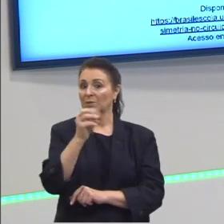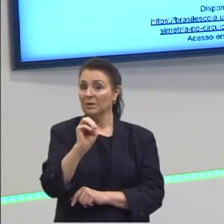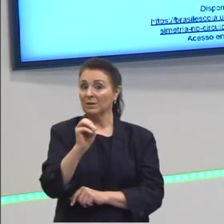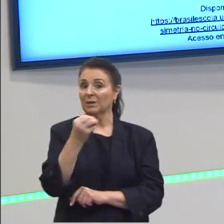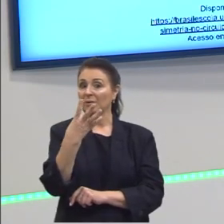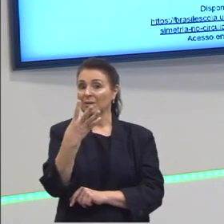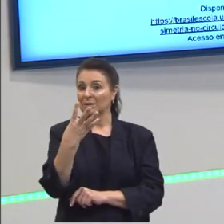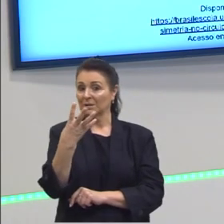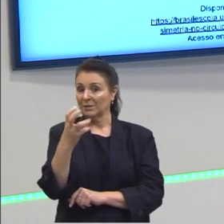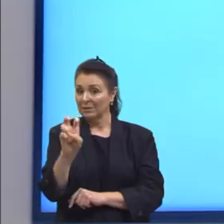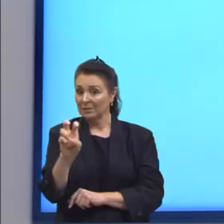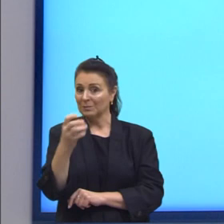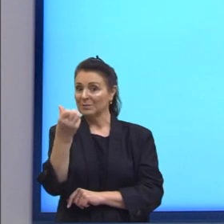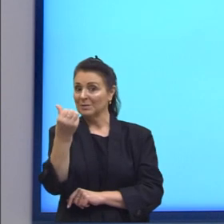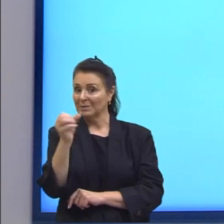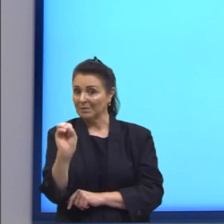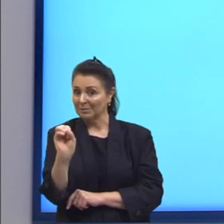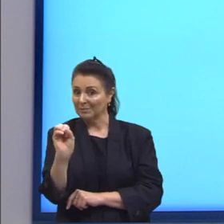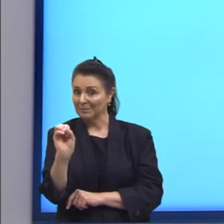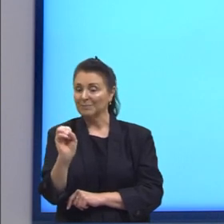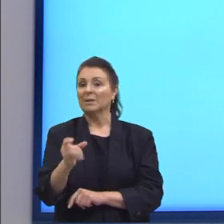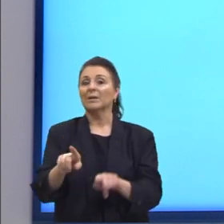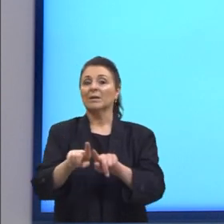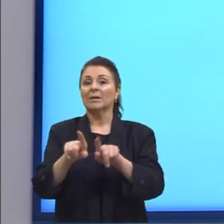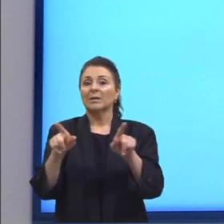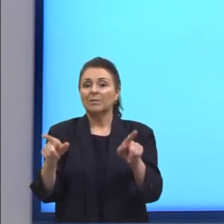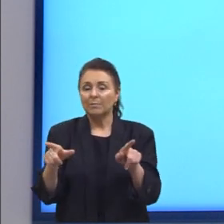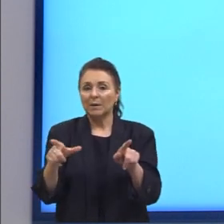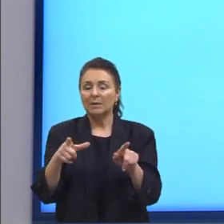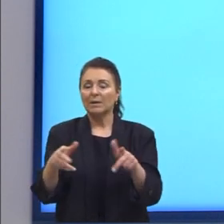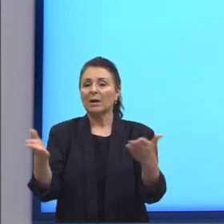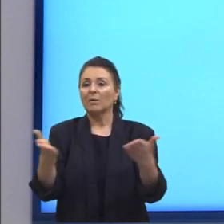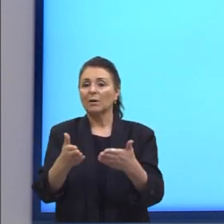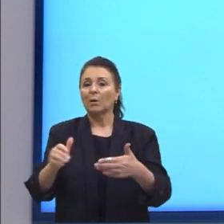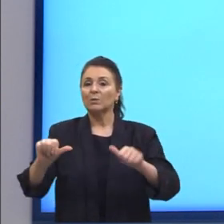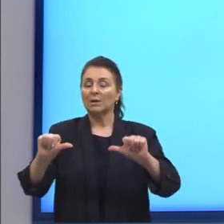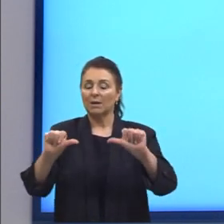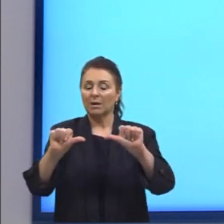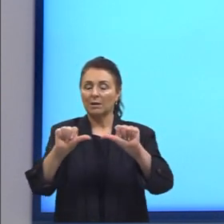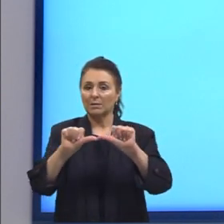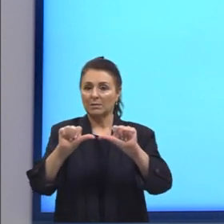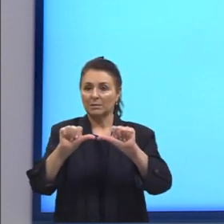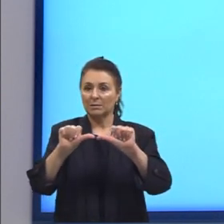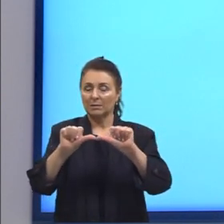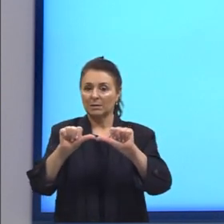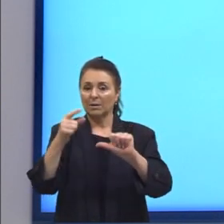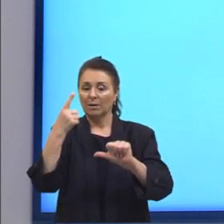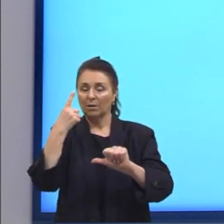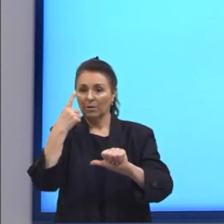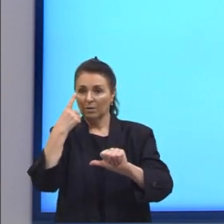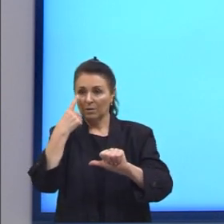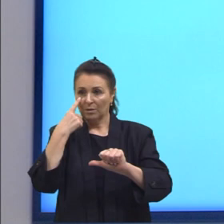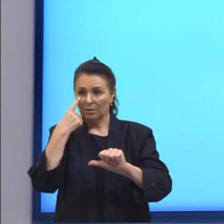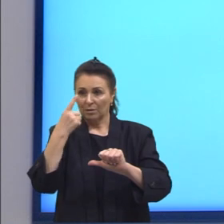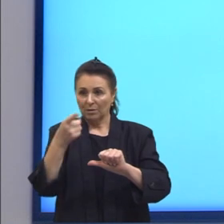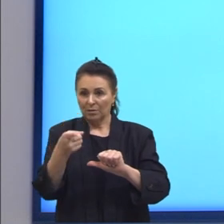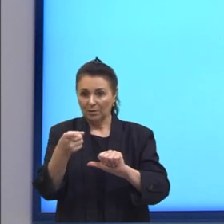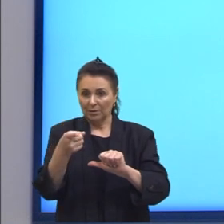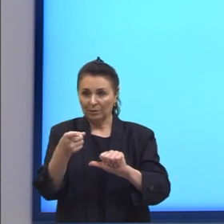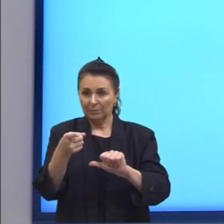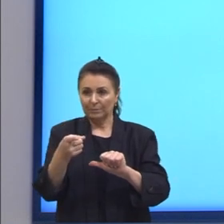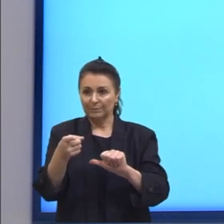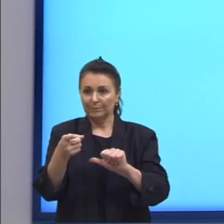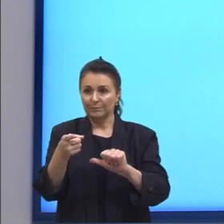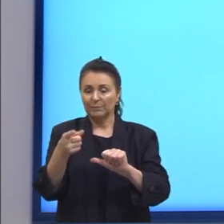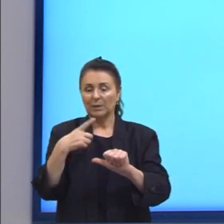Mas nós utilizamos aqui justamente a simetria. Aqui, primeiro, nós sabemos, então, que um